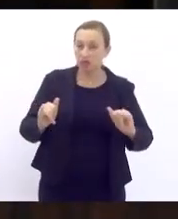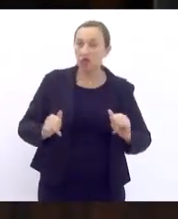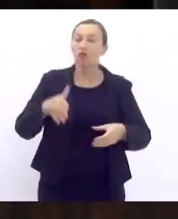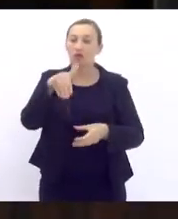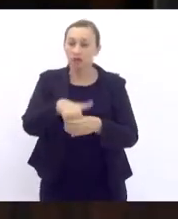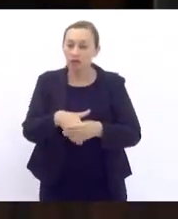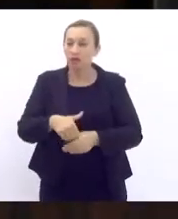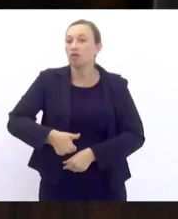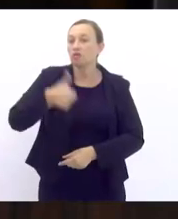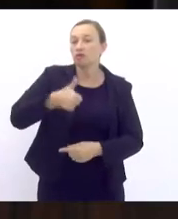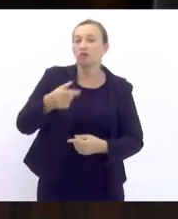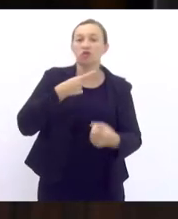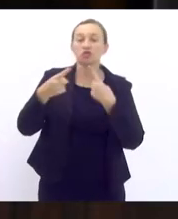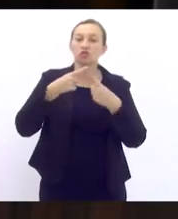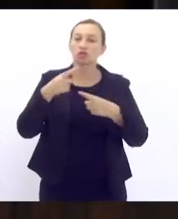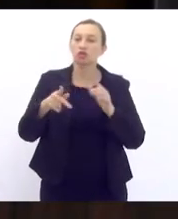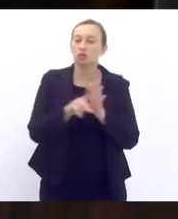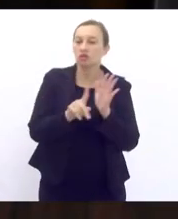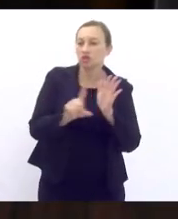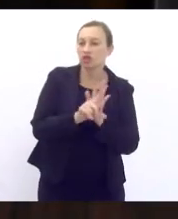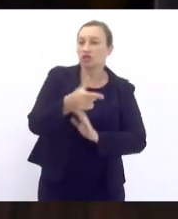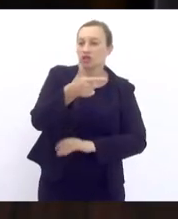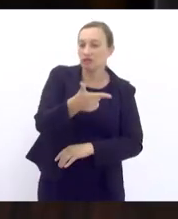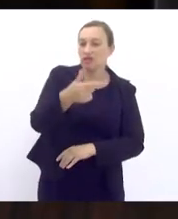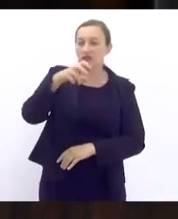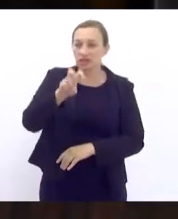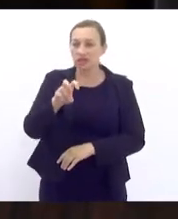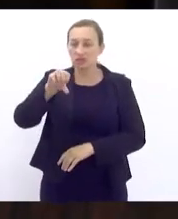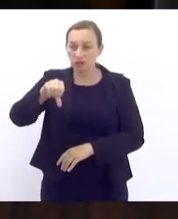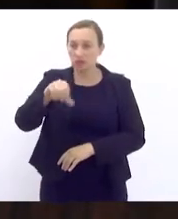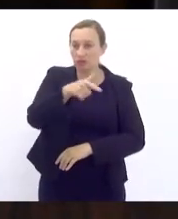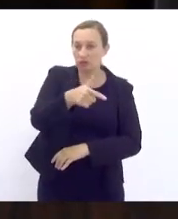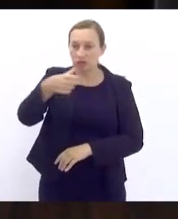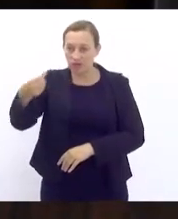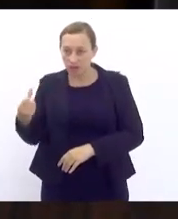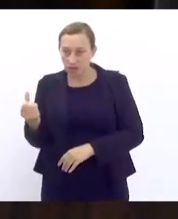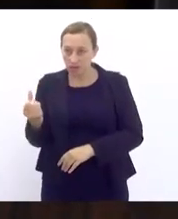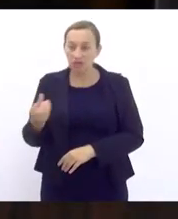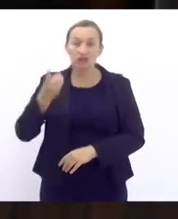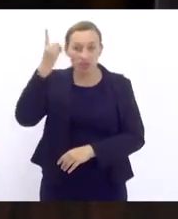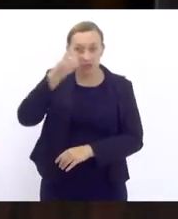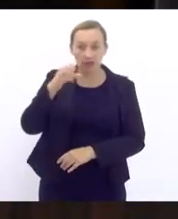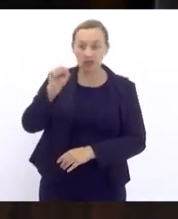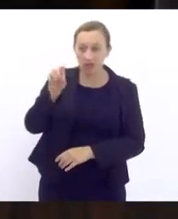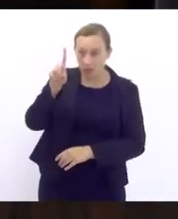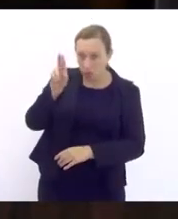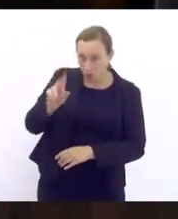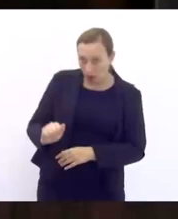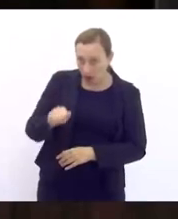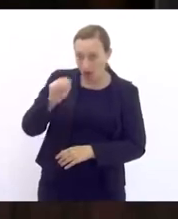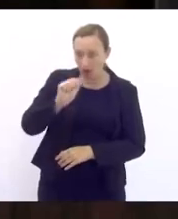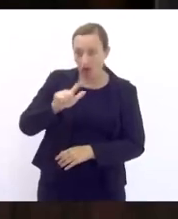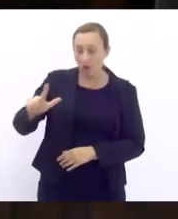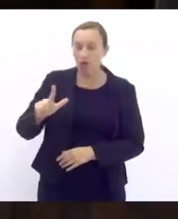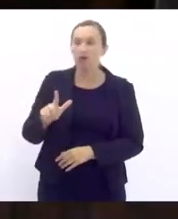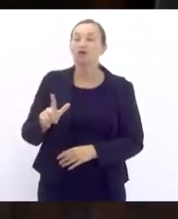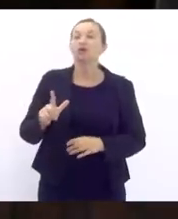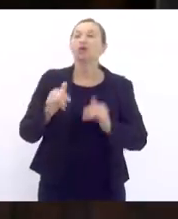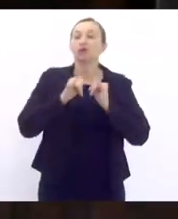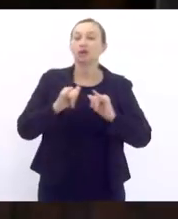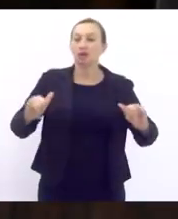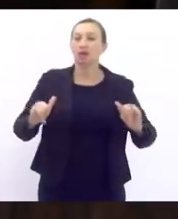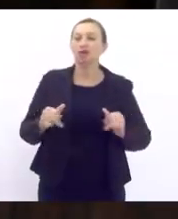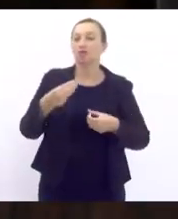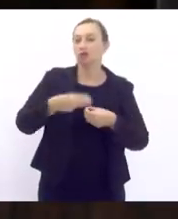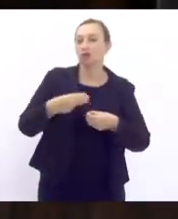votação e primeira discussão o projeto de lei número 259-2016, de autoria do deputado Samuel Malafaia, que declara o município do